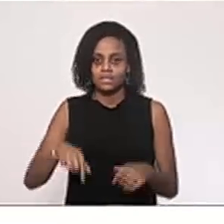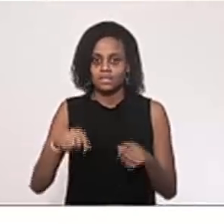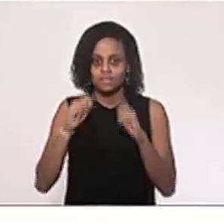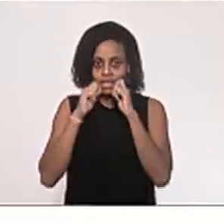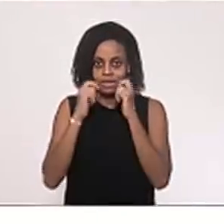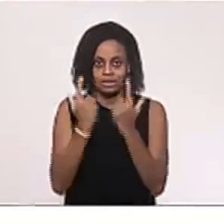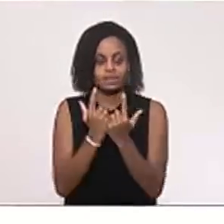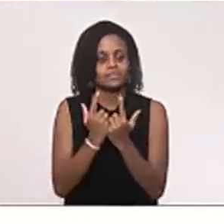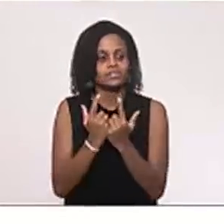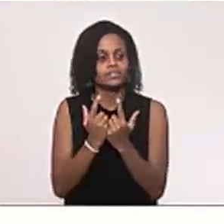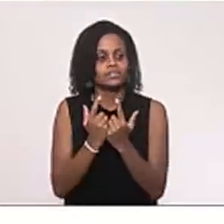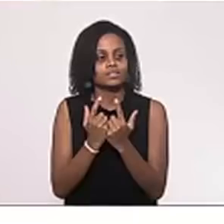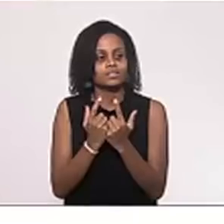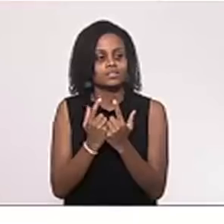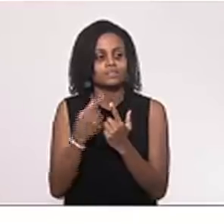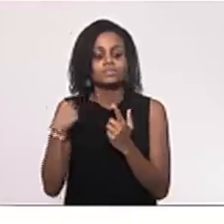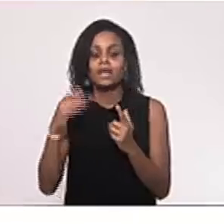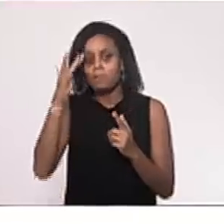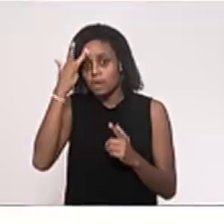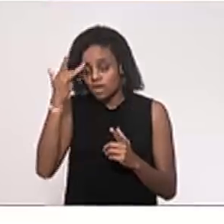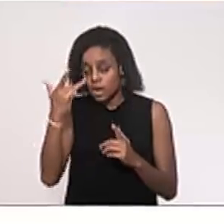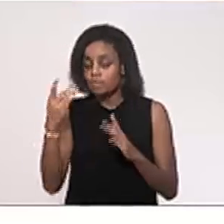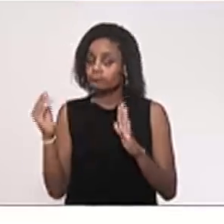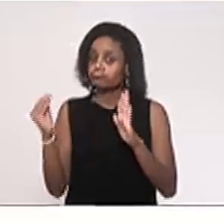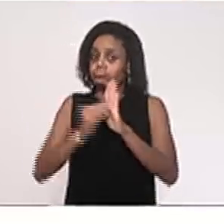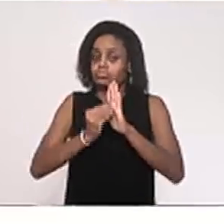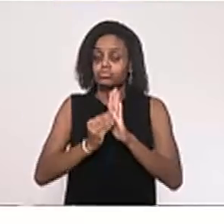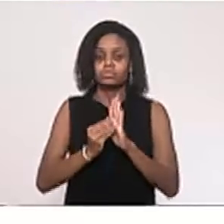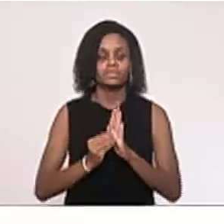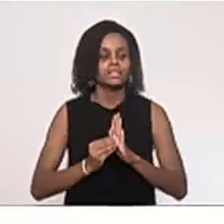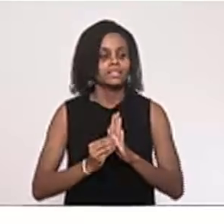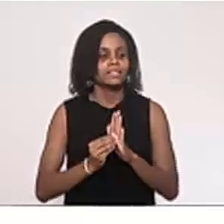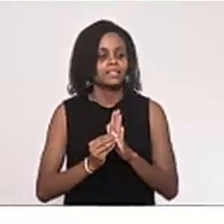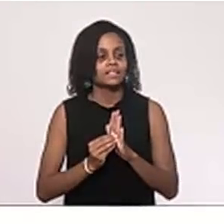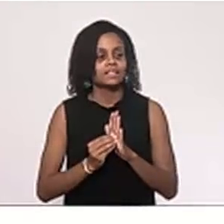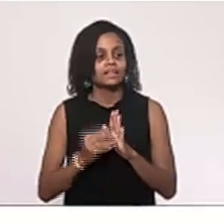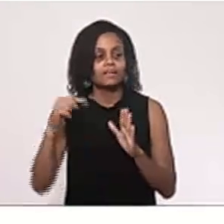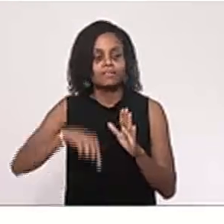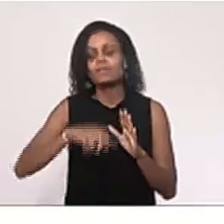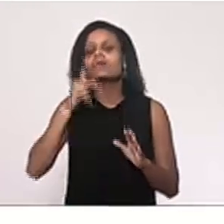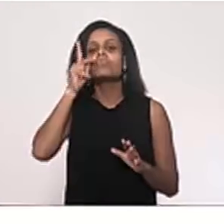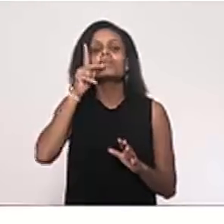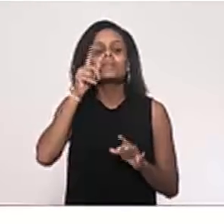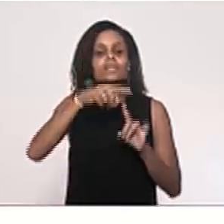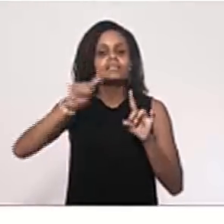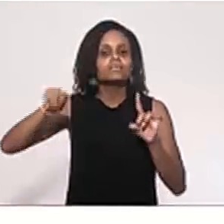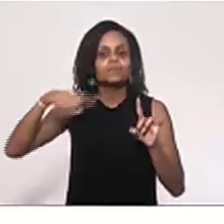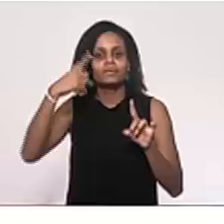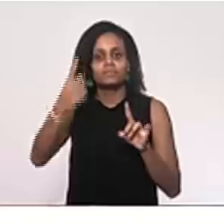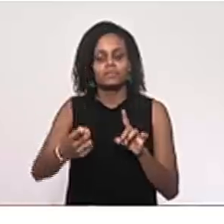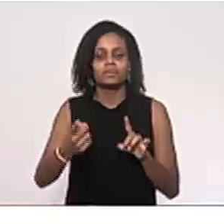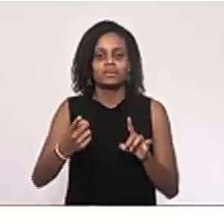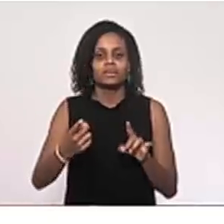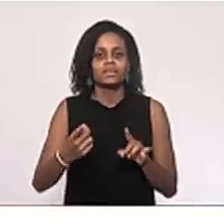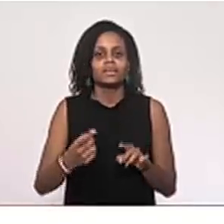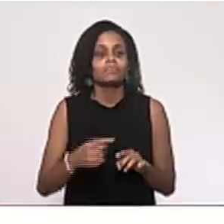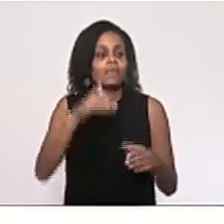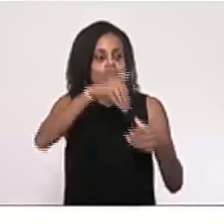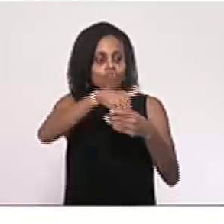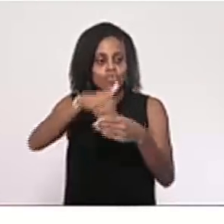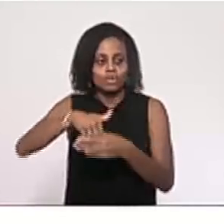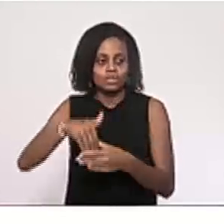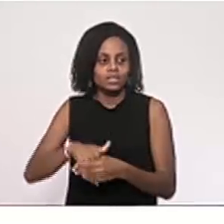deve ser publicada amanhã e virá plenário na próxima semana para a